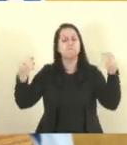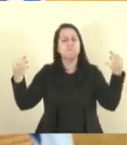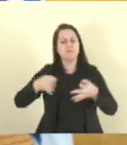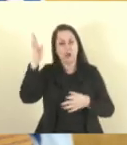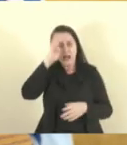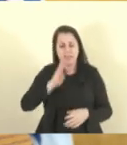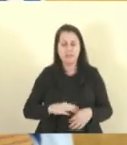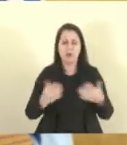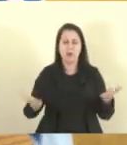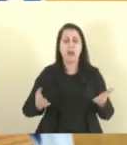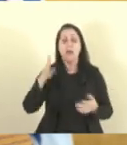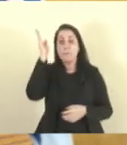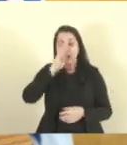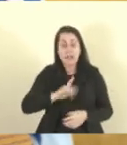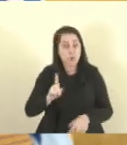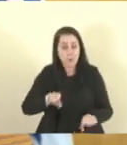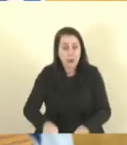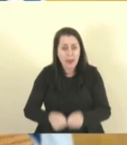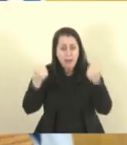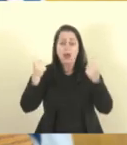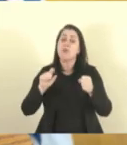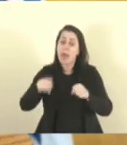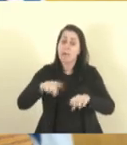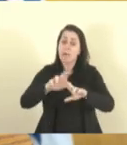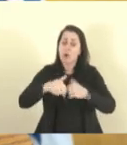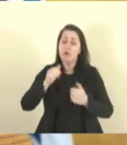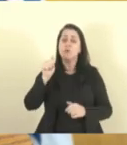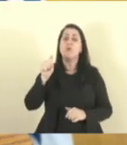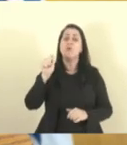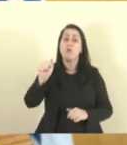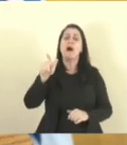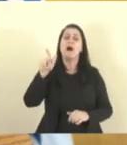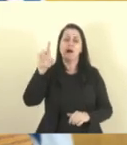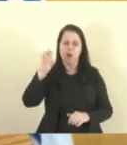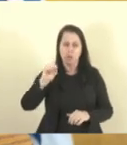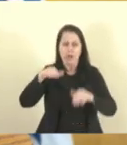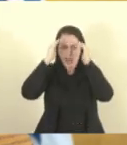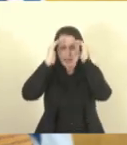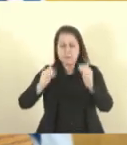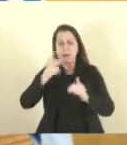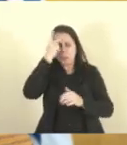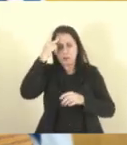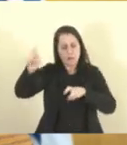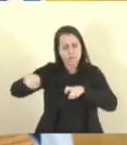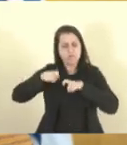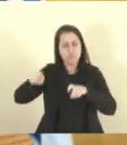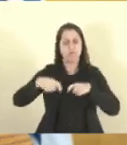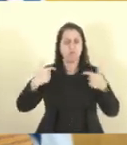não está falido quebrado ainda é graças ao agronegócio então respeitem o homem do campo